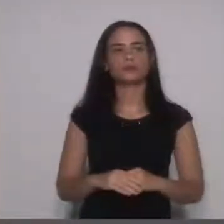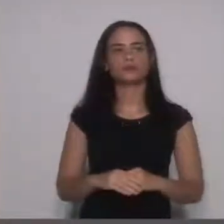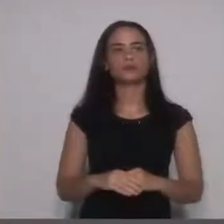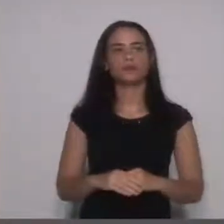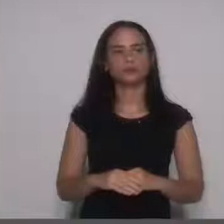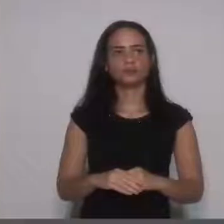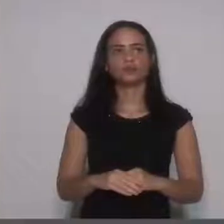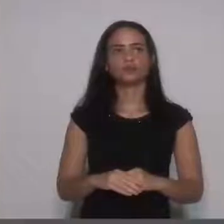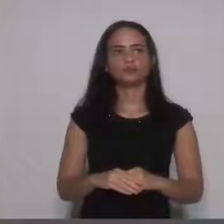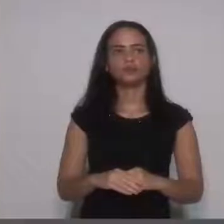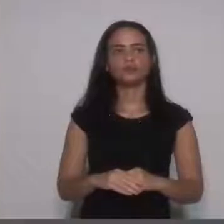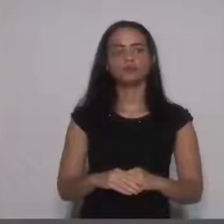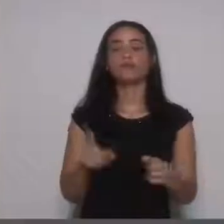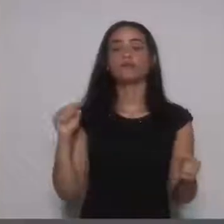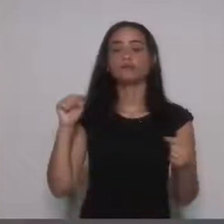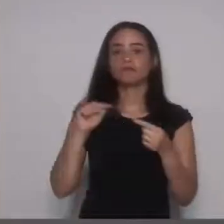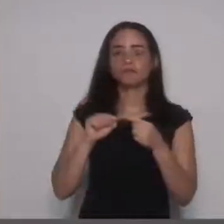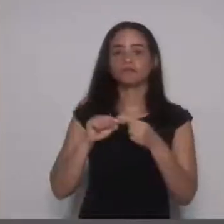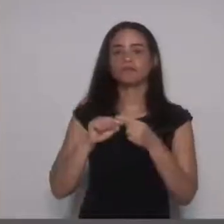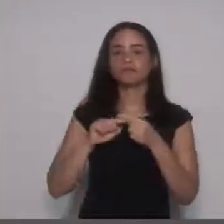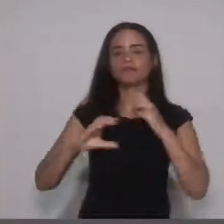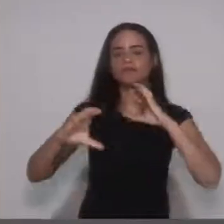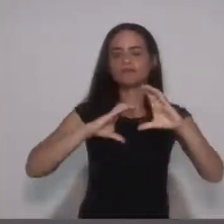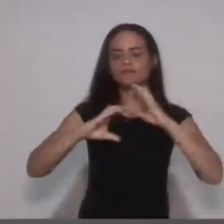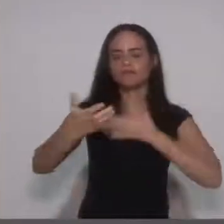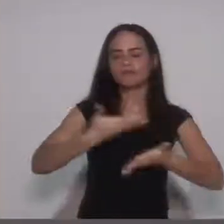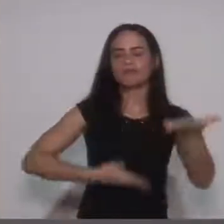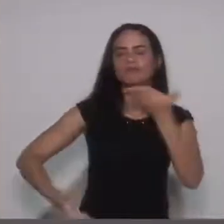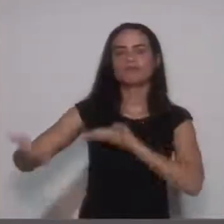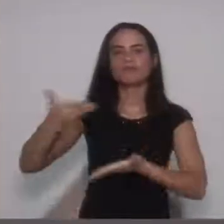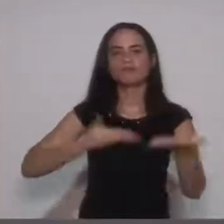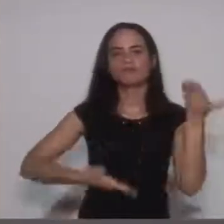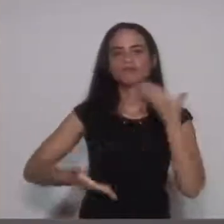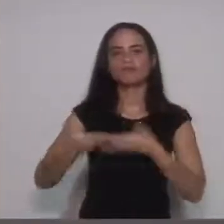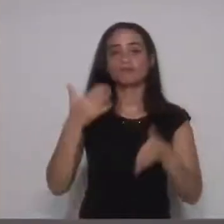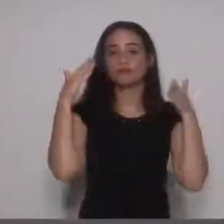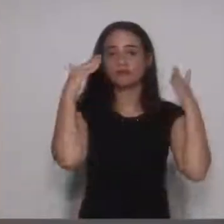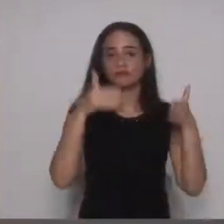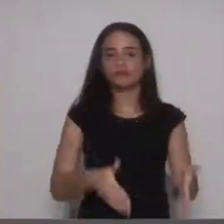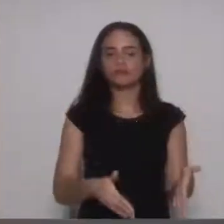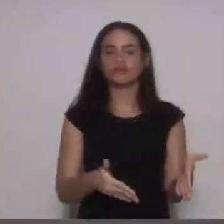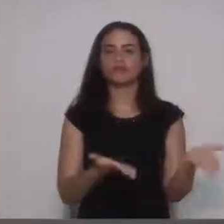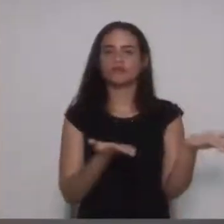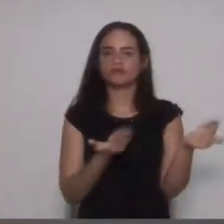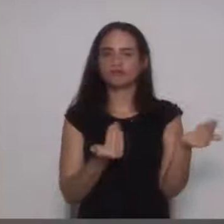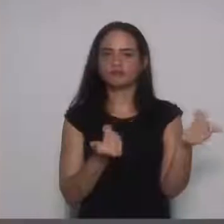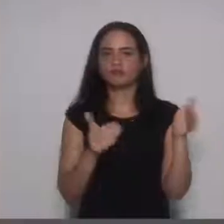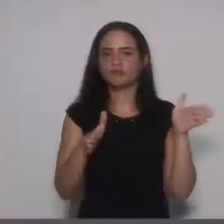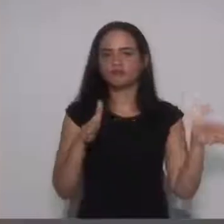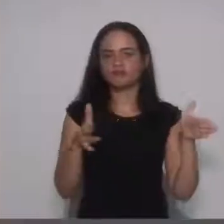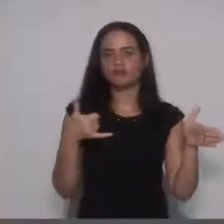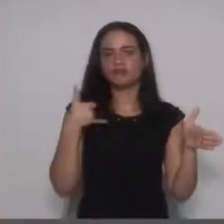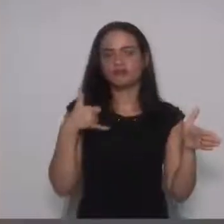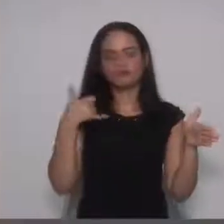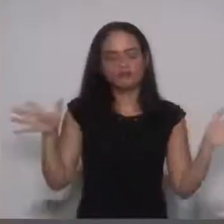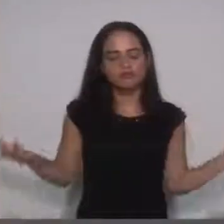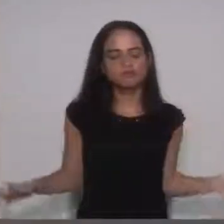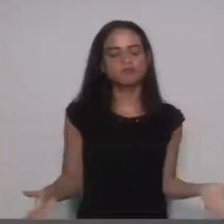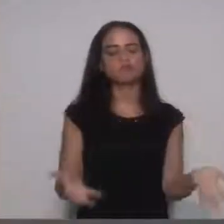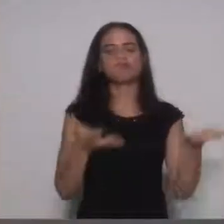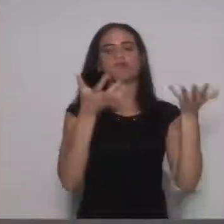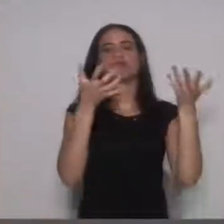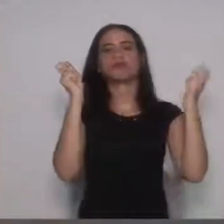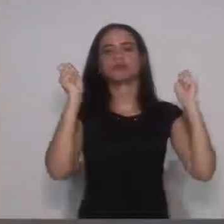Pretende-se criar um projeto de comunicação social com enfoque na CFAJetária. O projeto, antes de tudo, é um investimento no potencial da juventude,